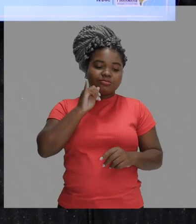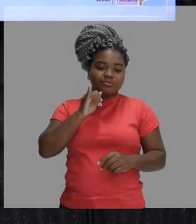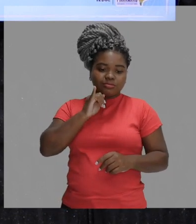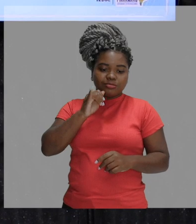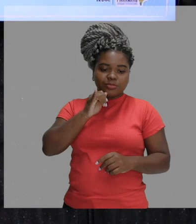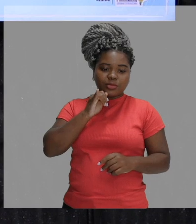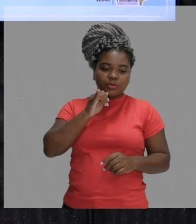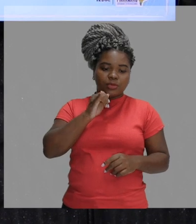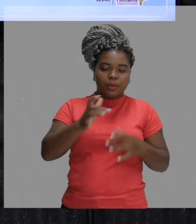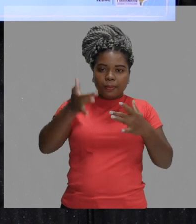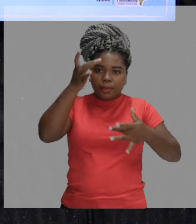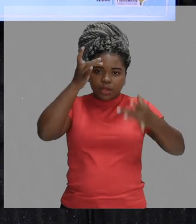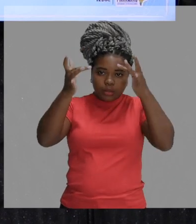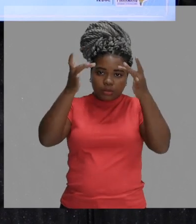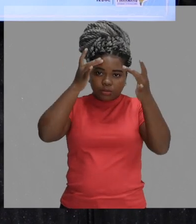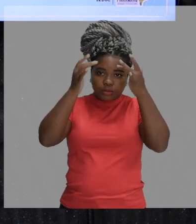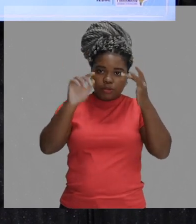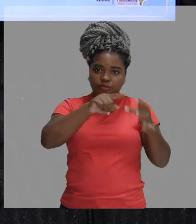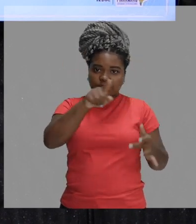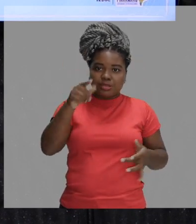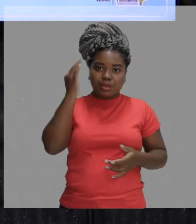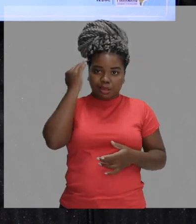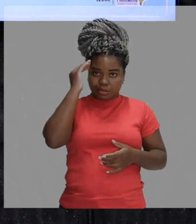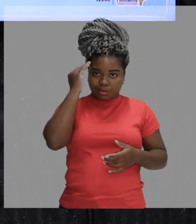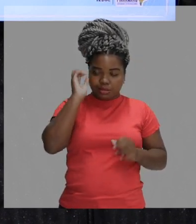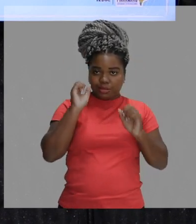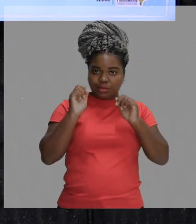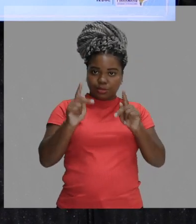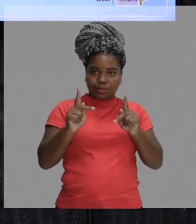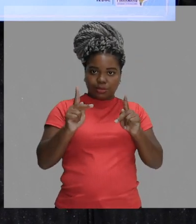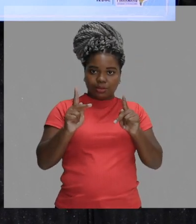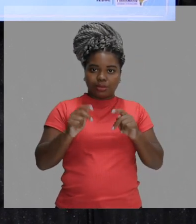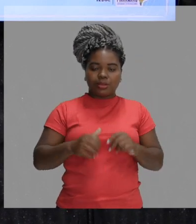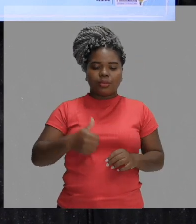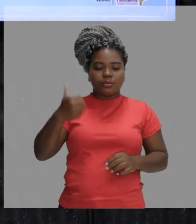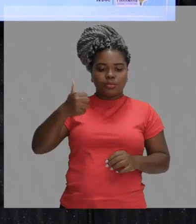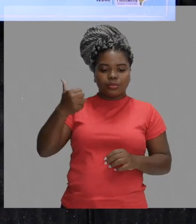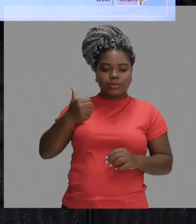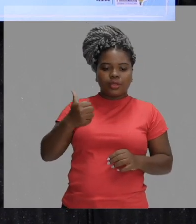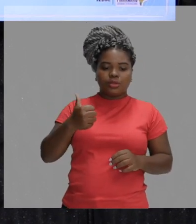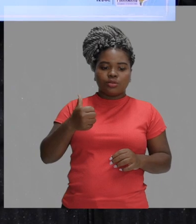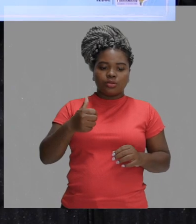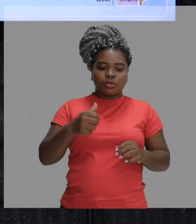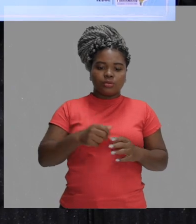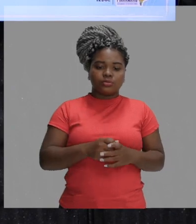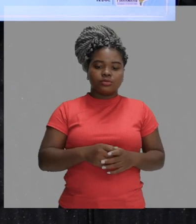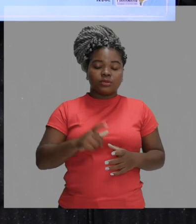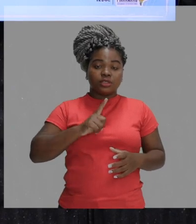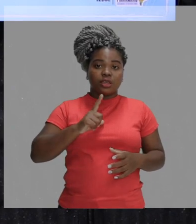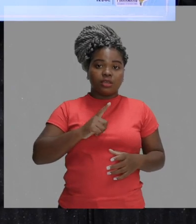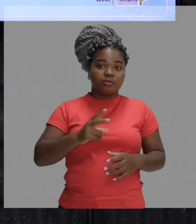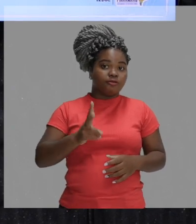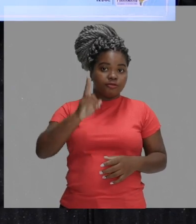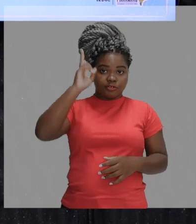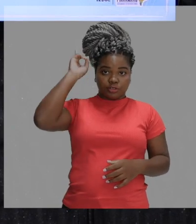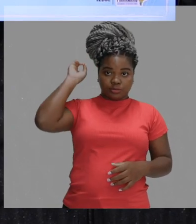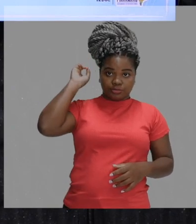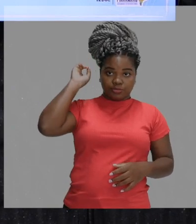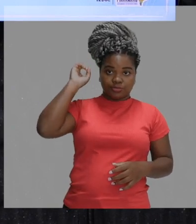para poder fixar aí esses conceitos. Então, primeiro, uma questão de vestibular da Universidade Federal do Ceará.